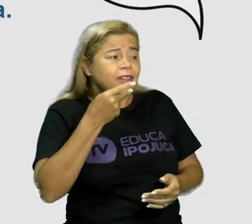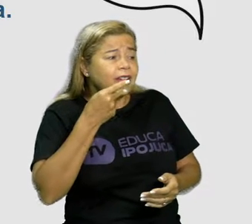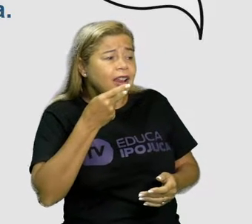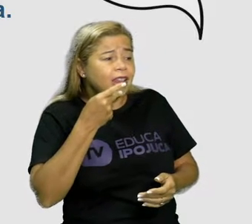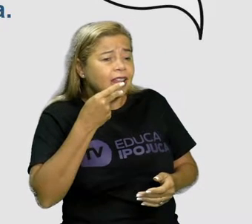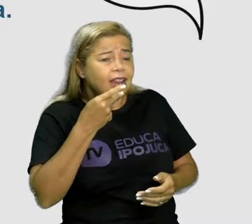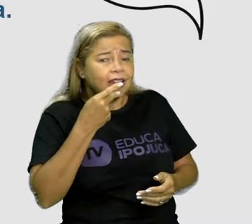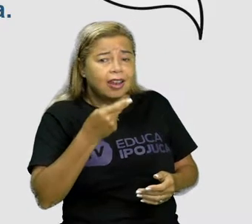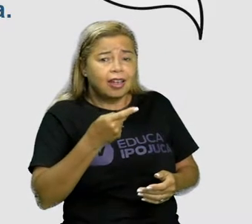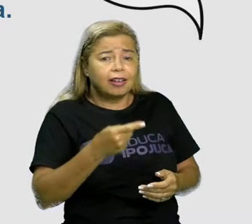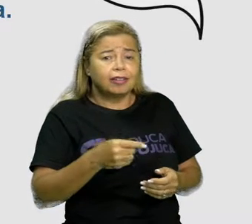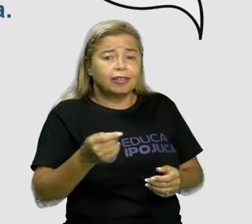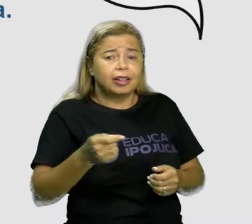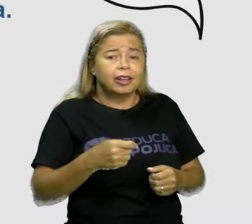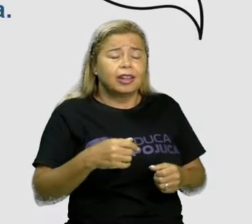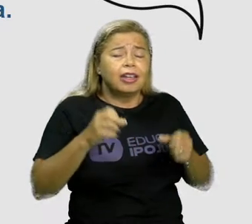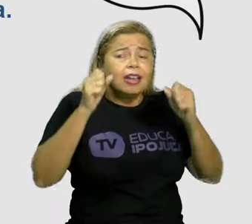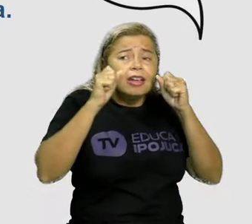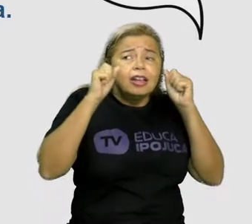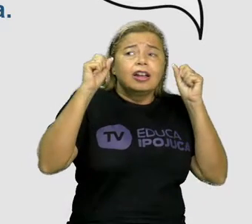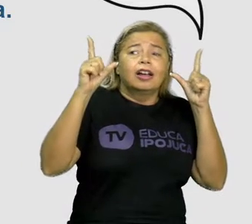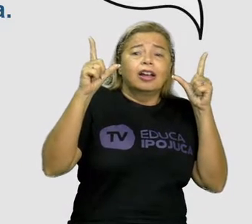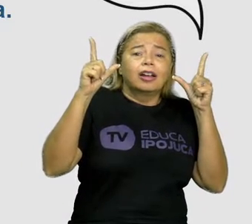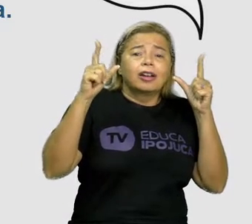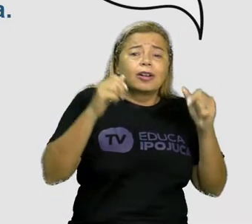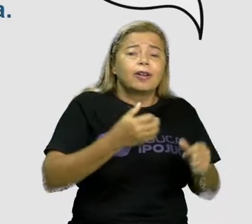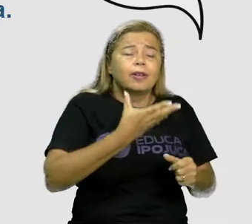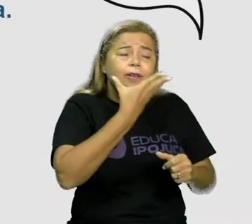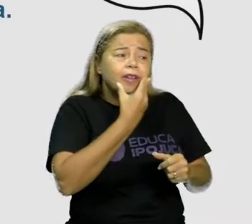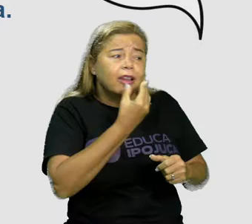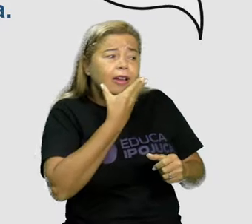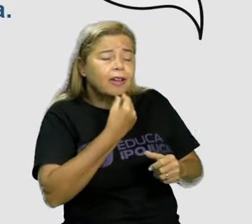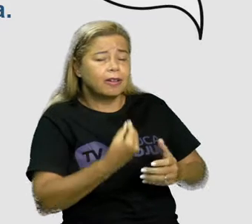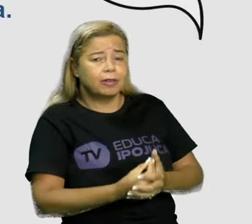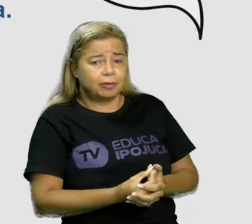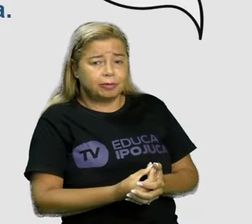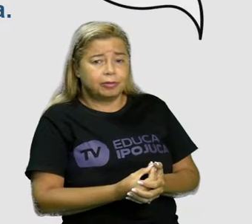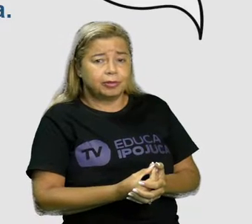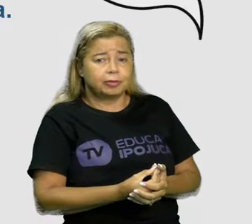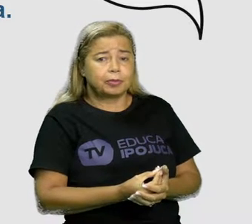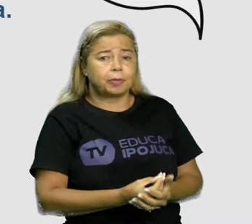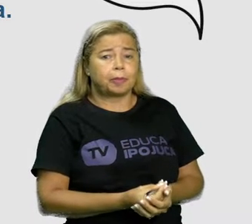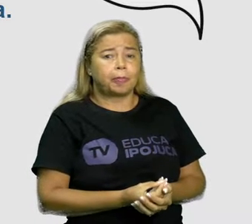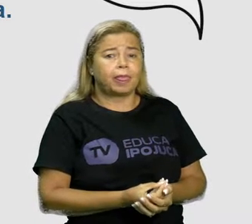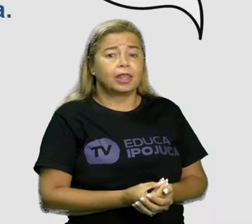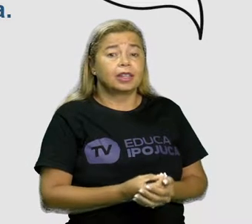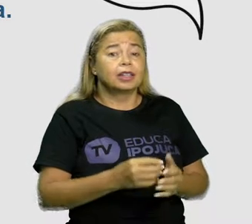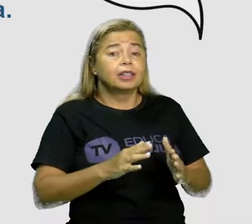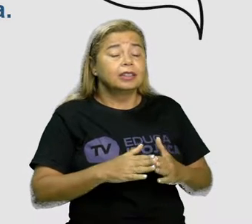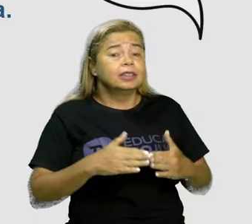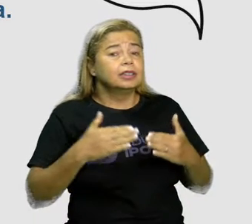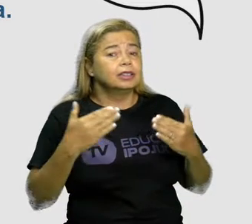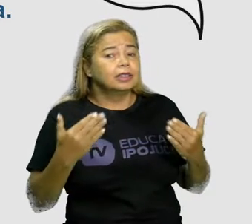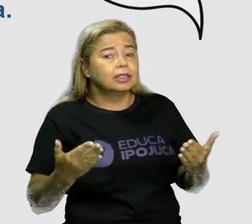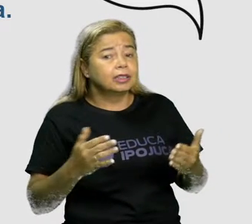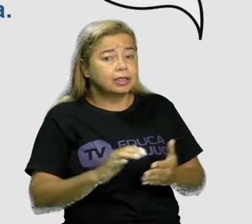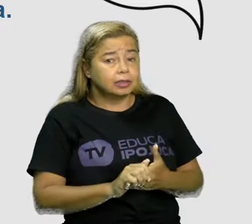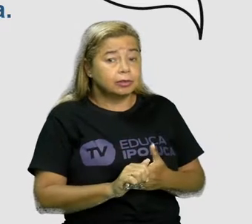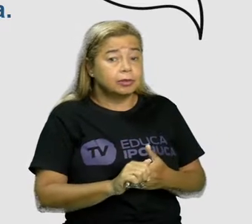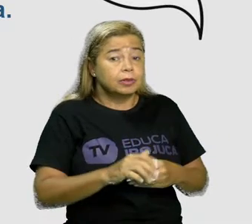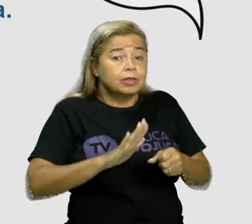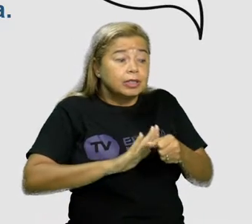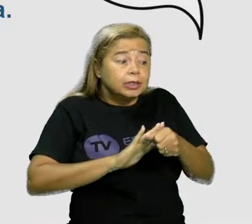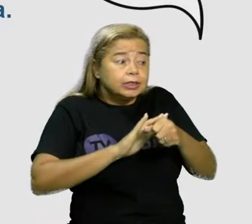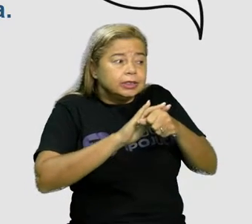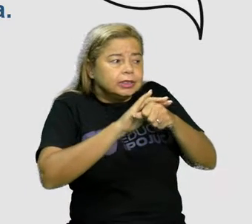fantasma no porão. E se, e se de dia, Liloca tinha medo, de noite ela